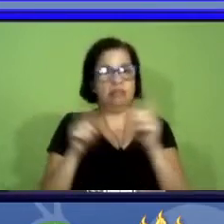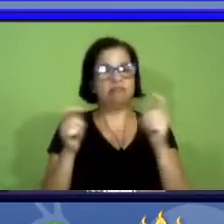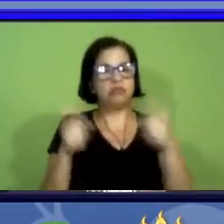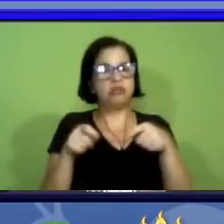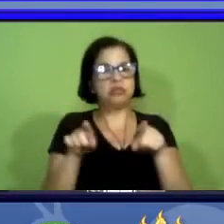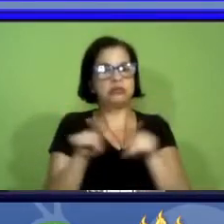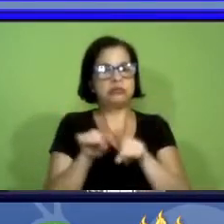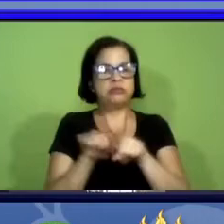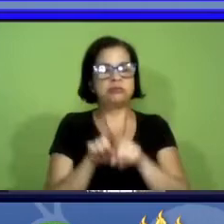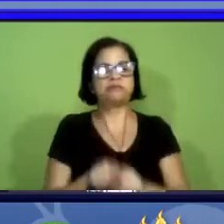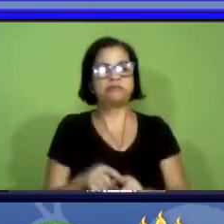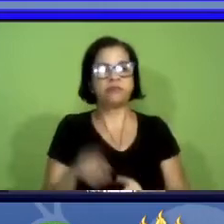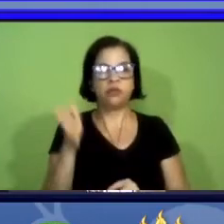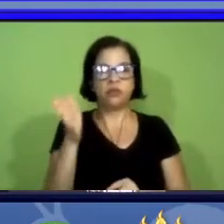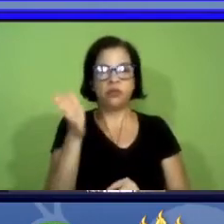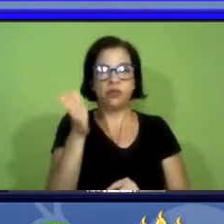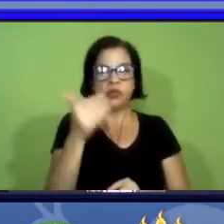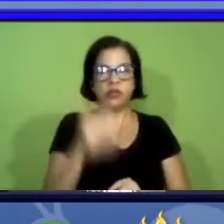próximo